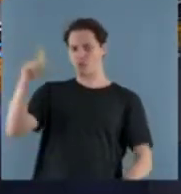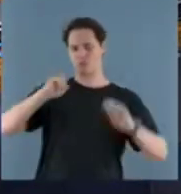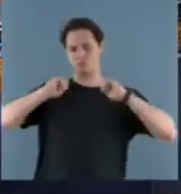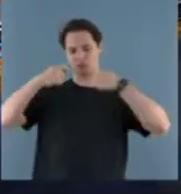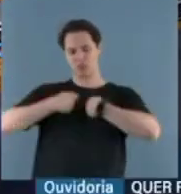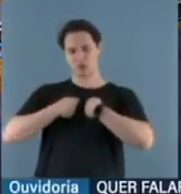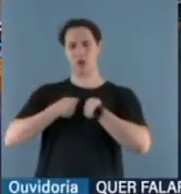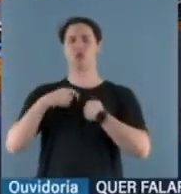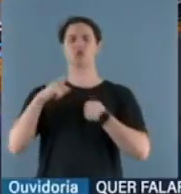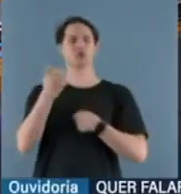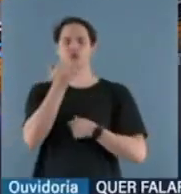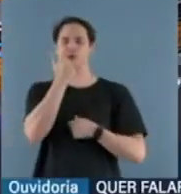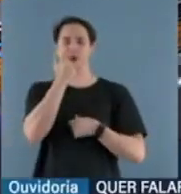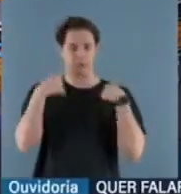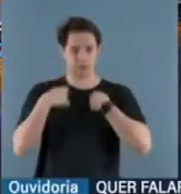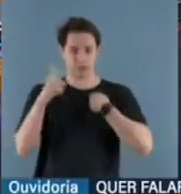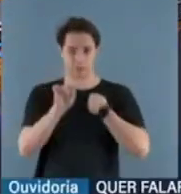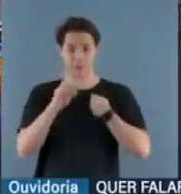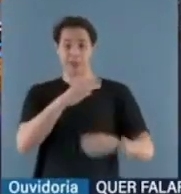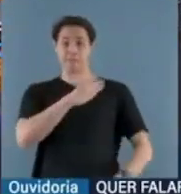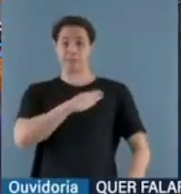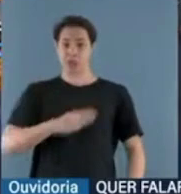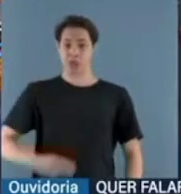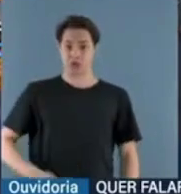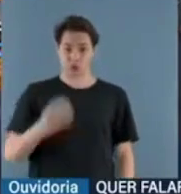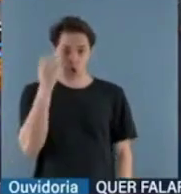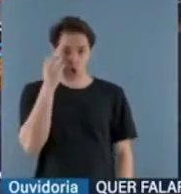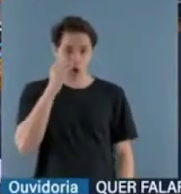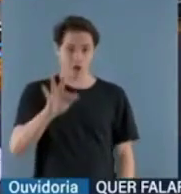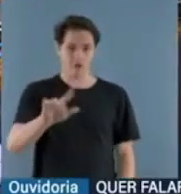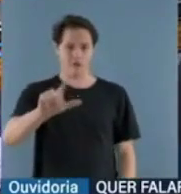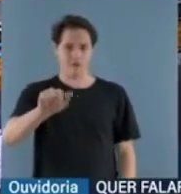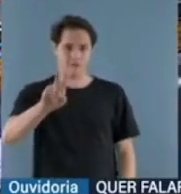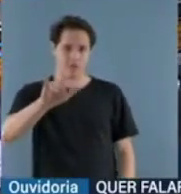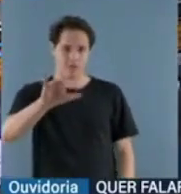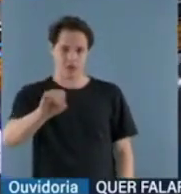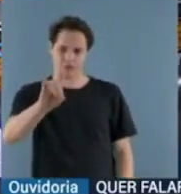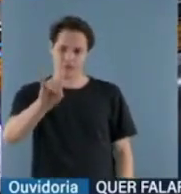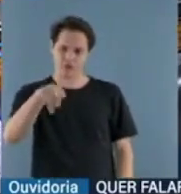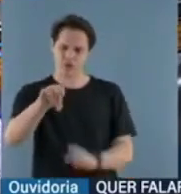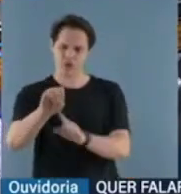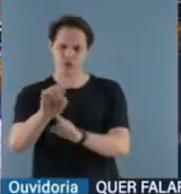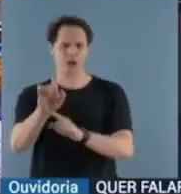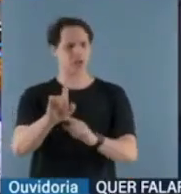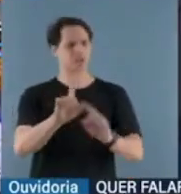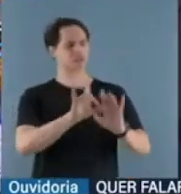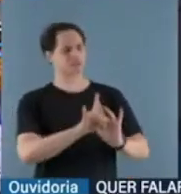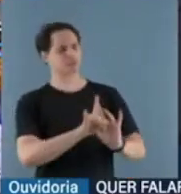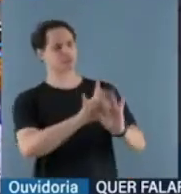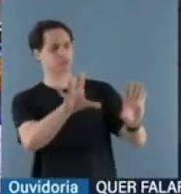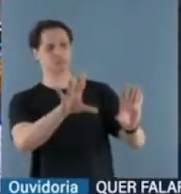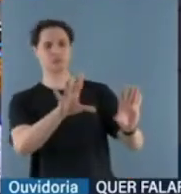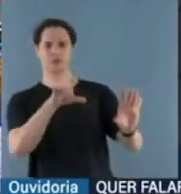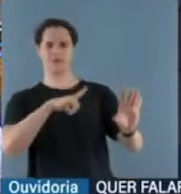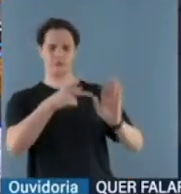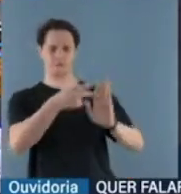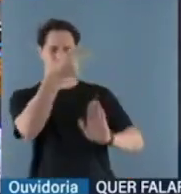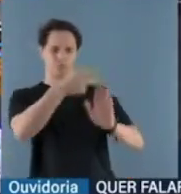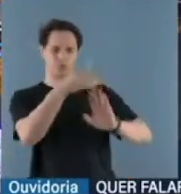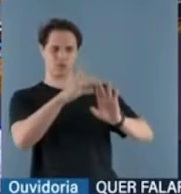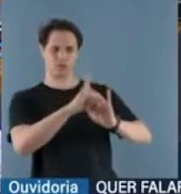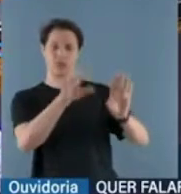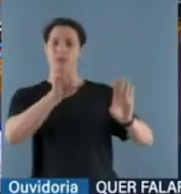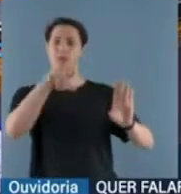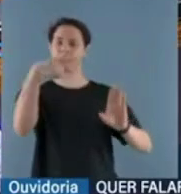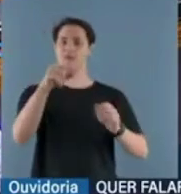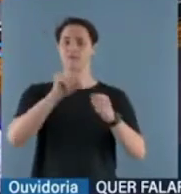intencionado e agindo dentro da lei. Ele fez um ofício colocando a Força à disposição, uma portaria. Depois fez um